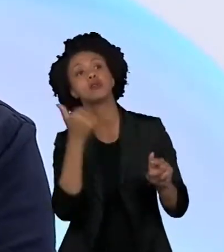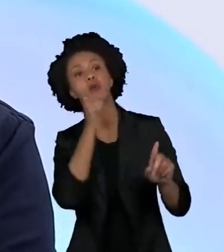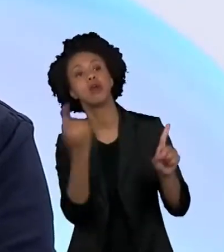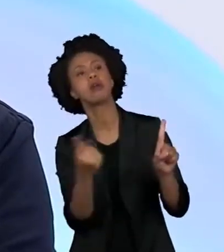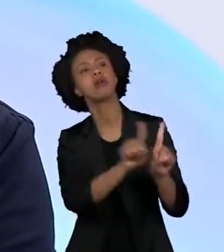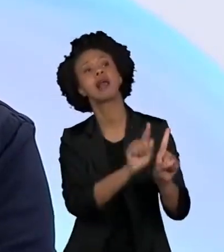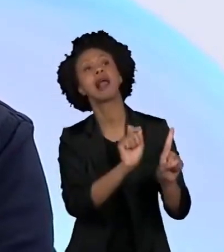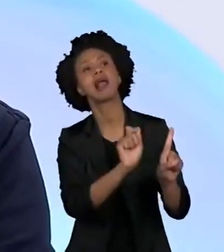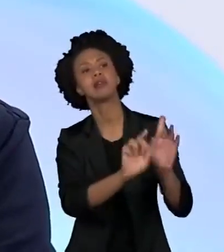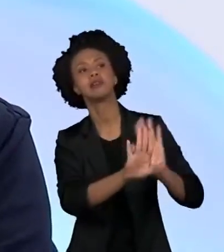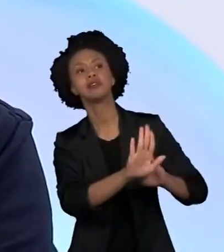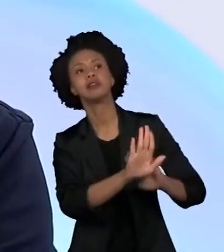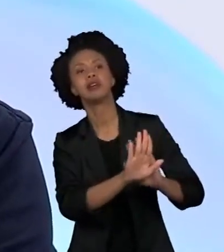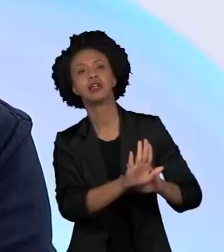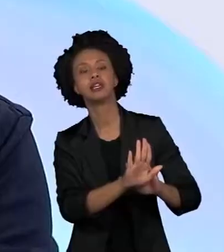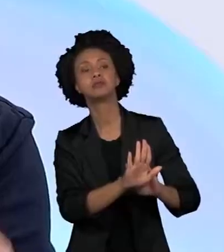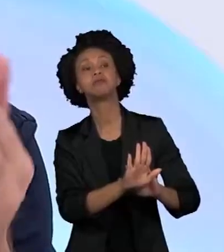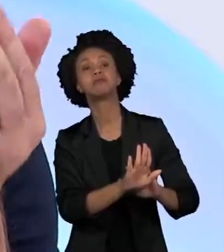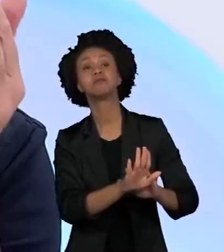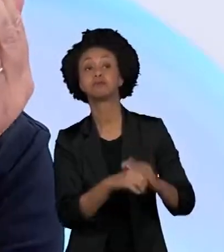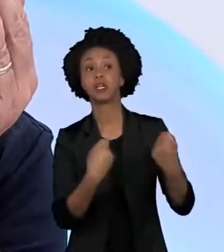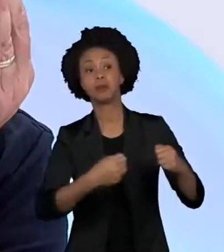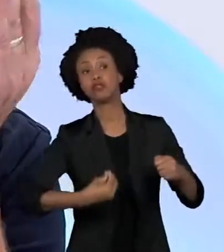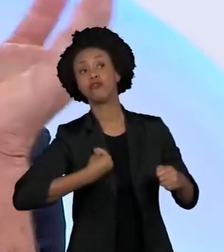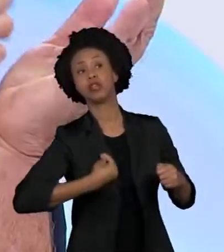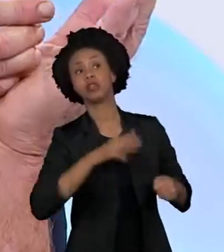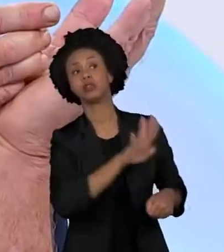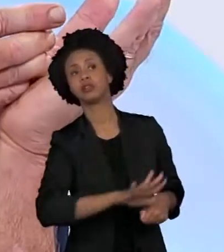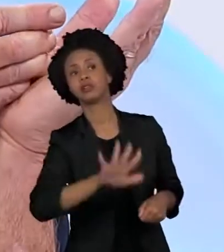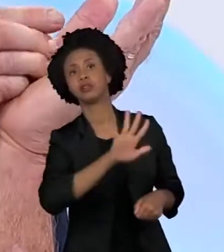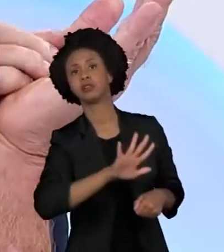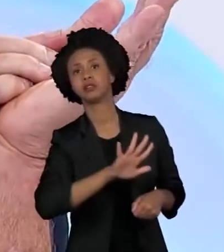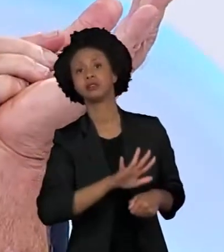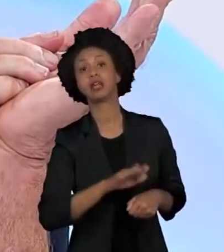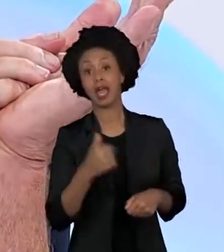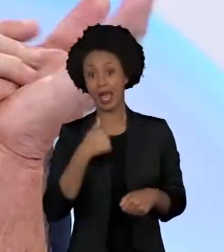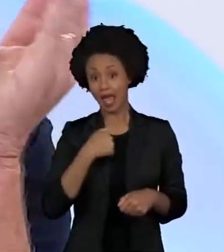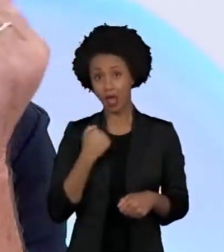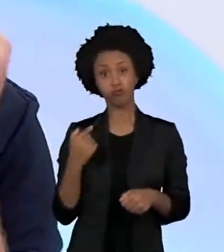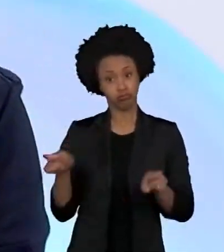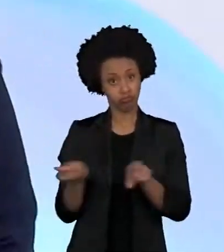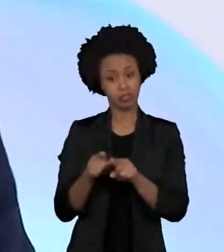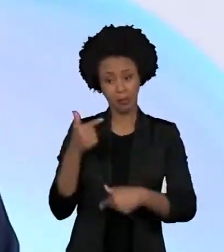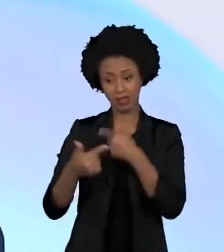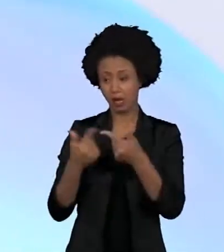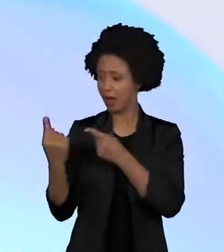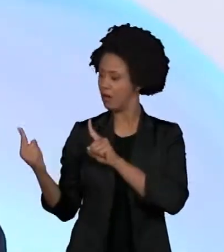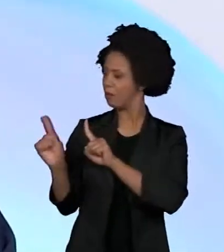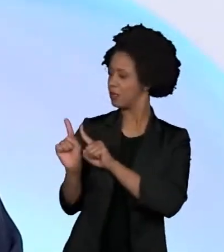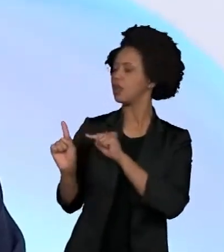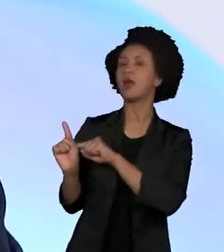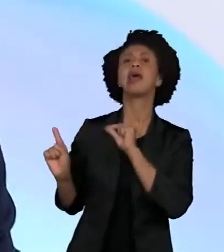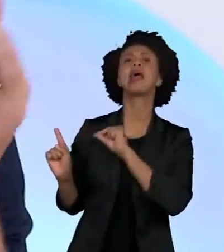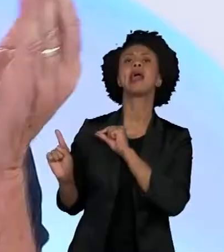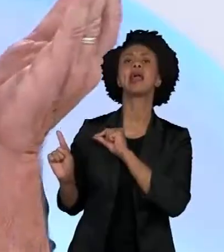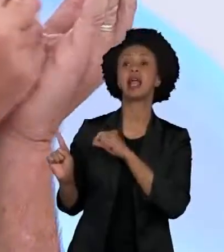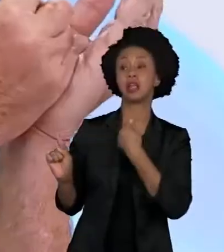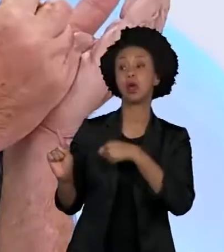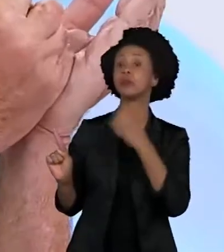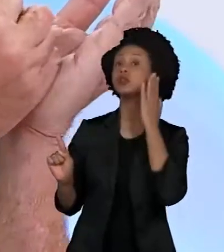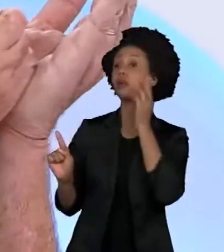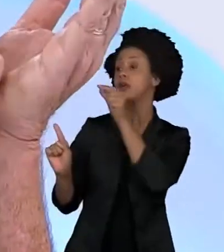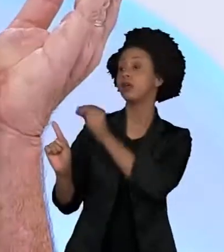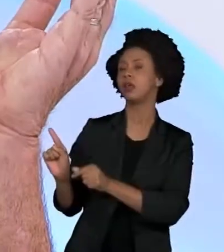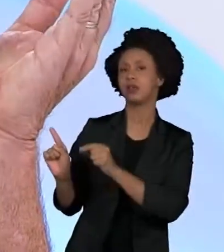ficar melhor, eu tenho que escolher o meu parceiro. Não que eu seja o melhor, mas é que esse meu